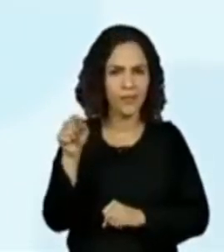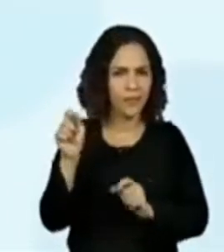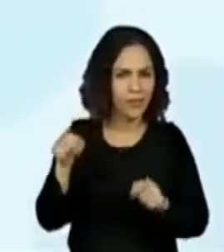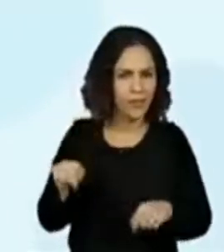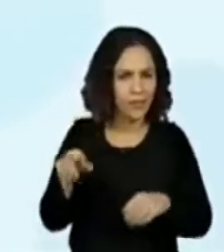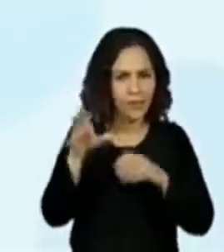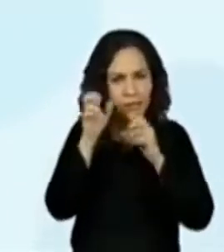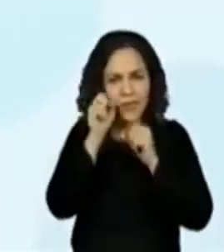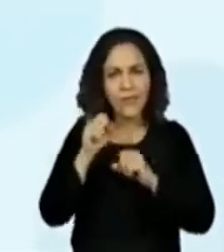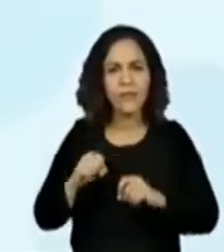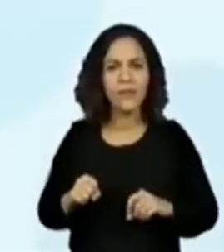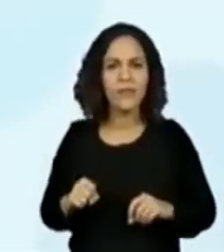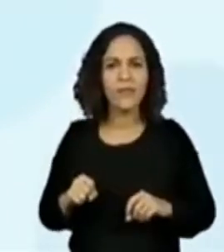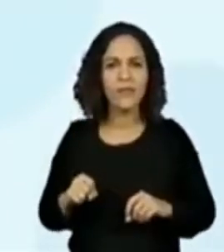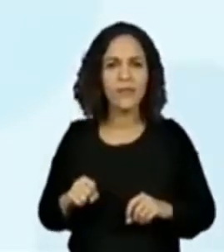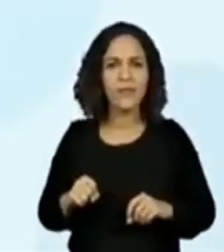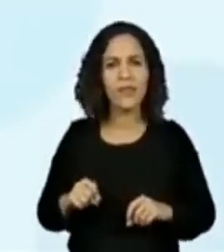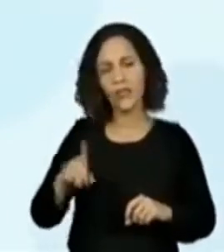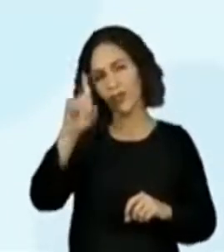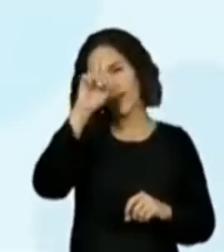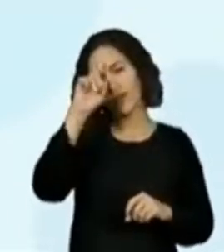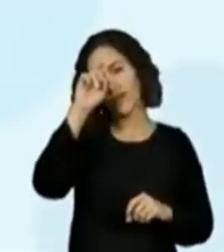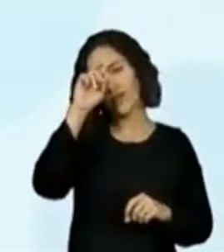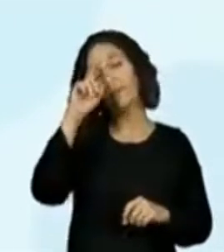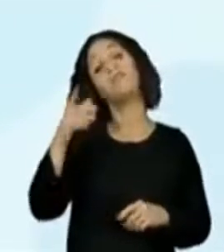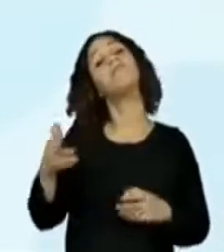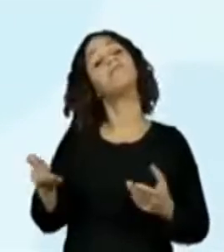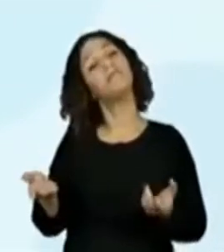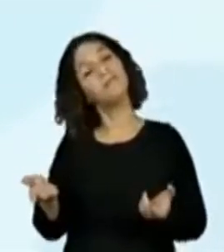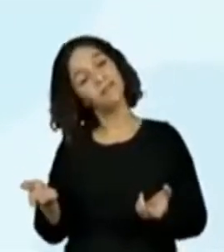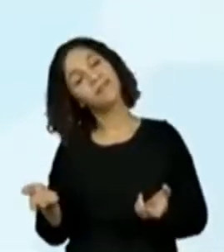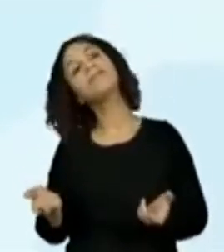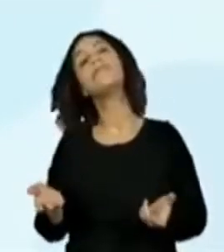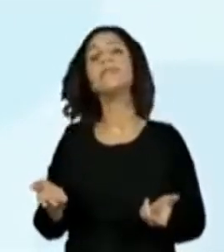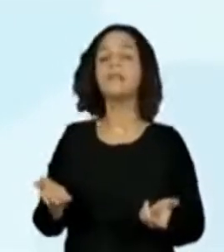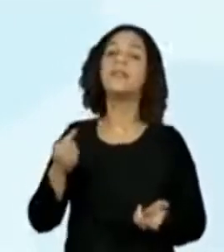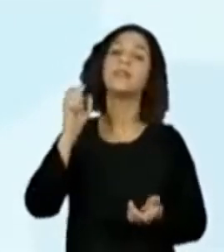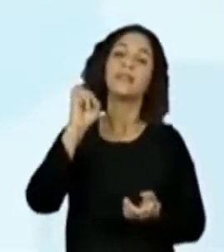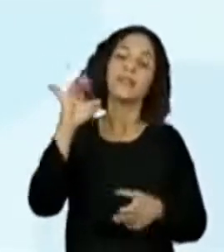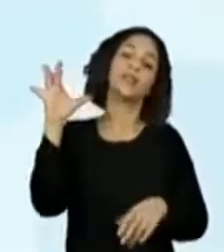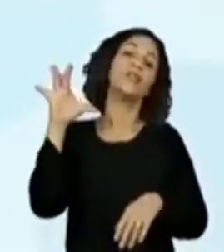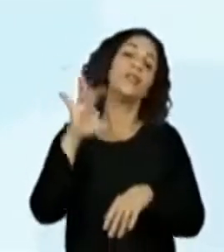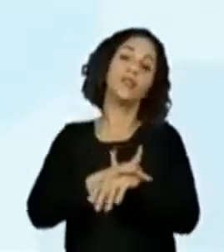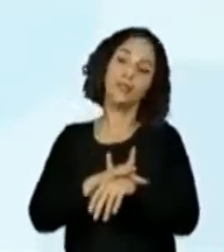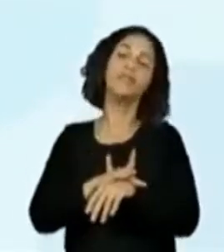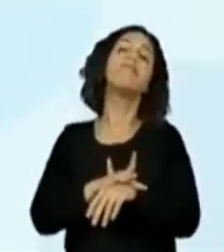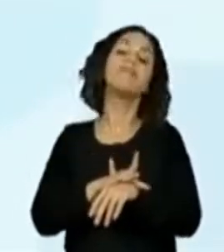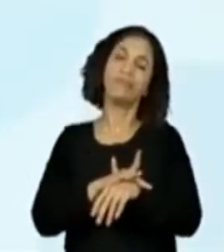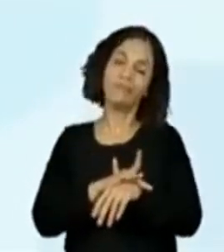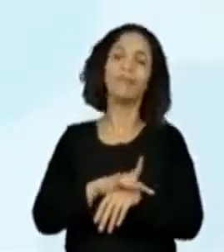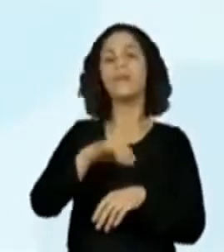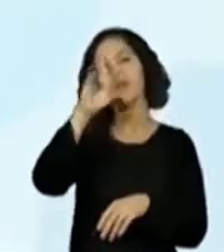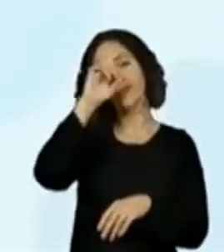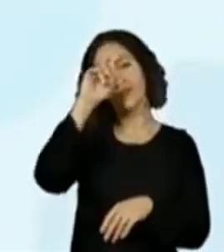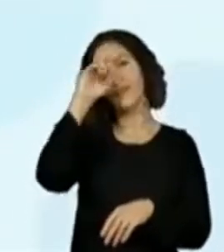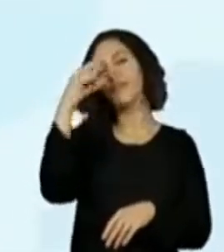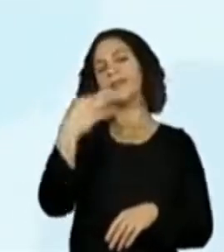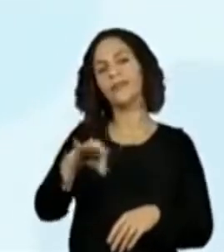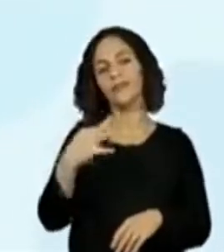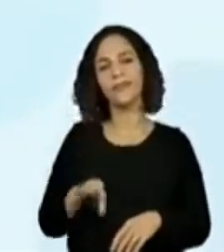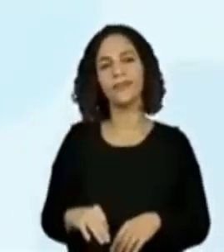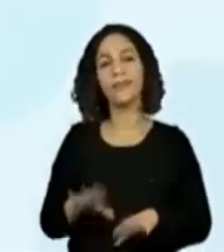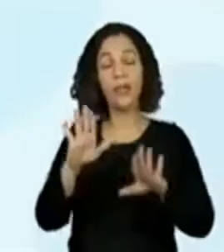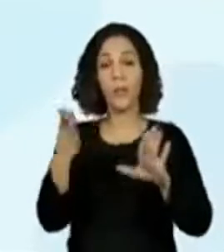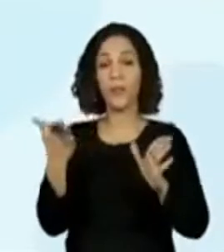Uma pessoa falou que a gente dorme no hospital. É verdade. Se você ficar doente, você vai dormir no hospital. E onde nós